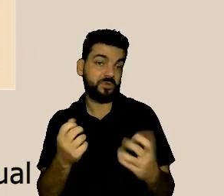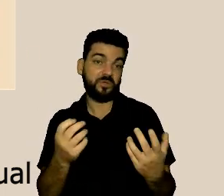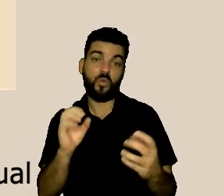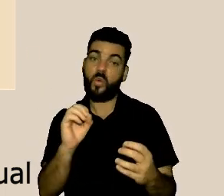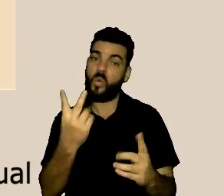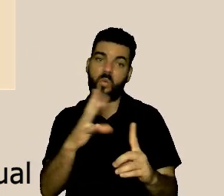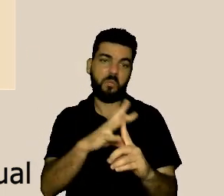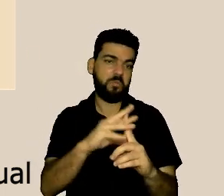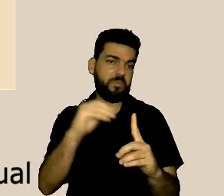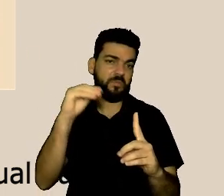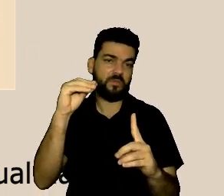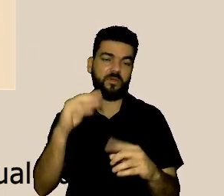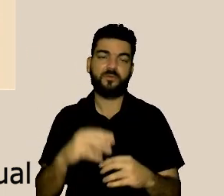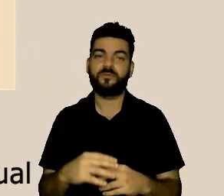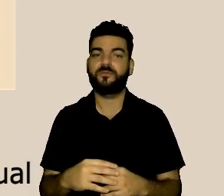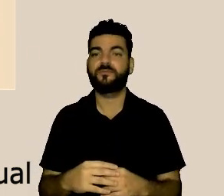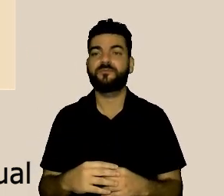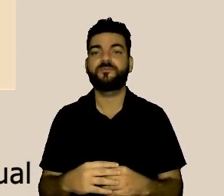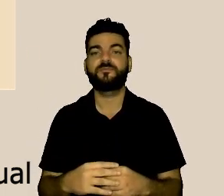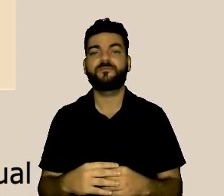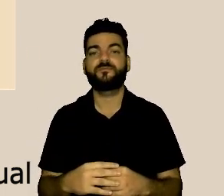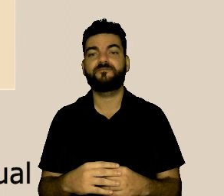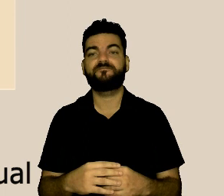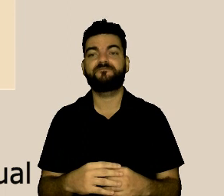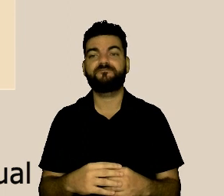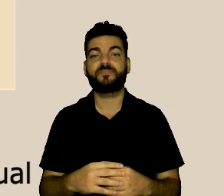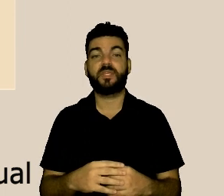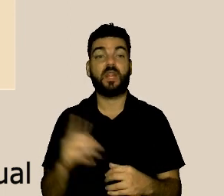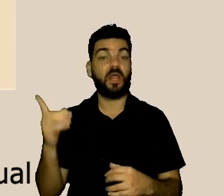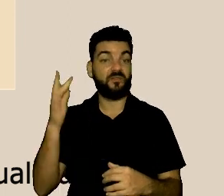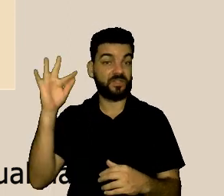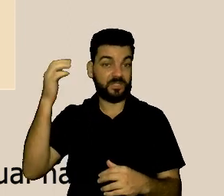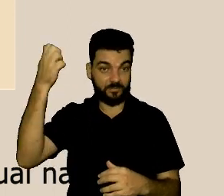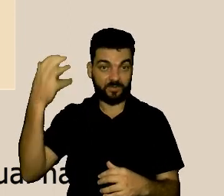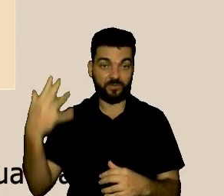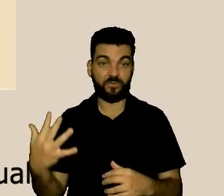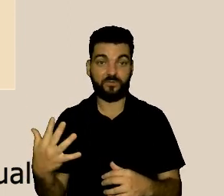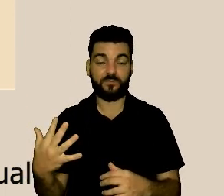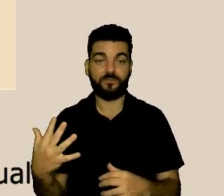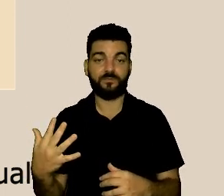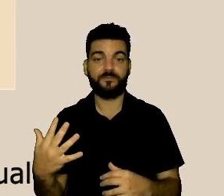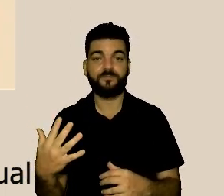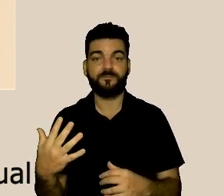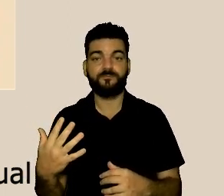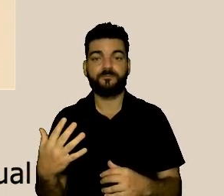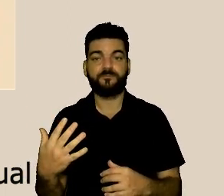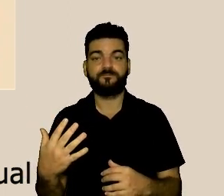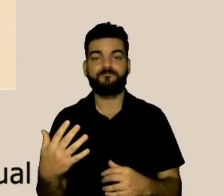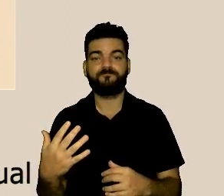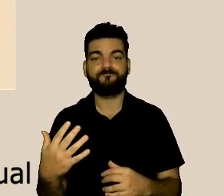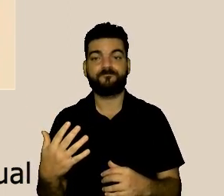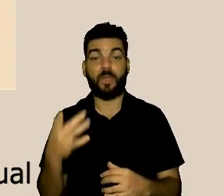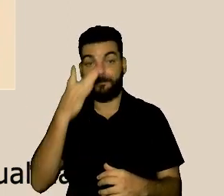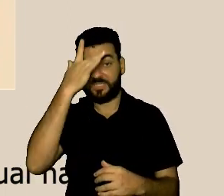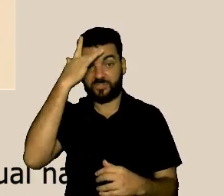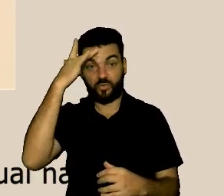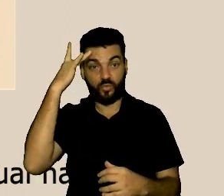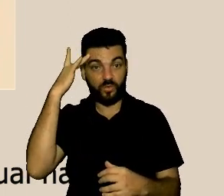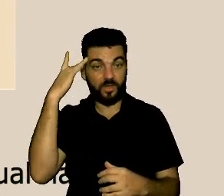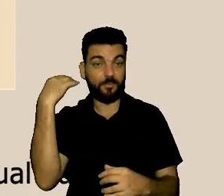assédio sexual, porque ela vai dizer que o assediador,